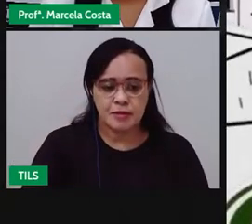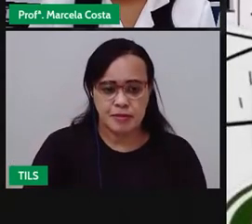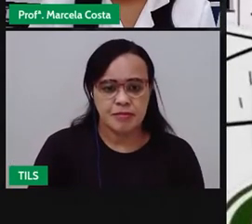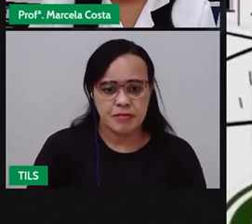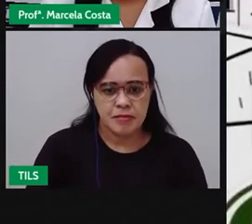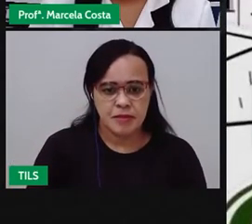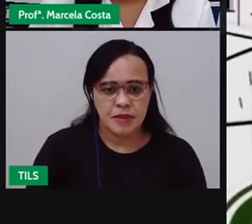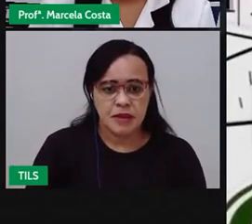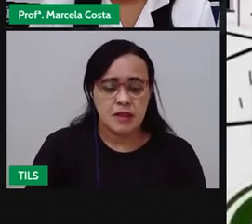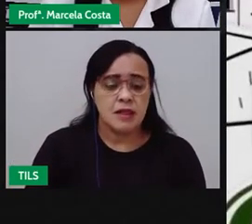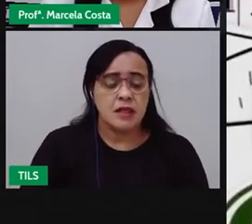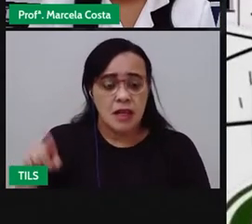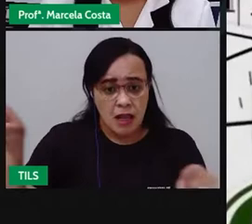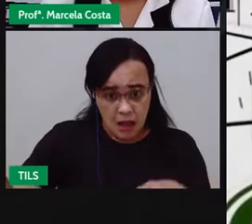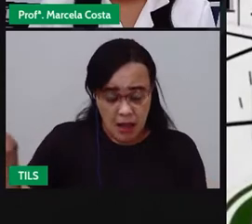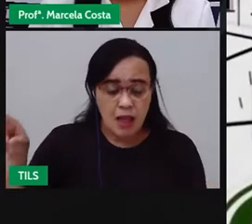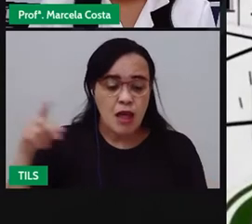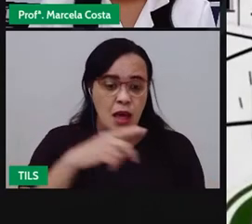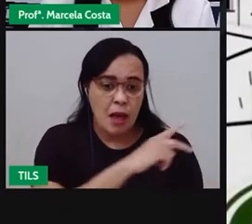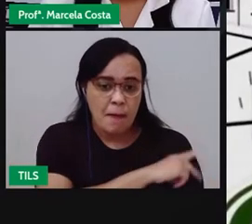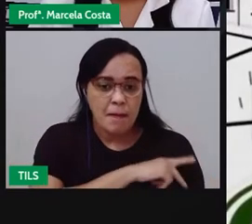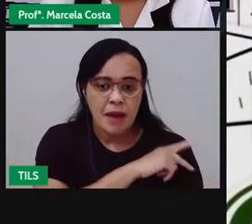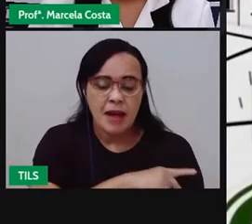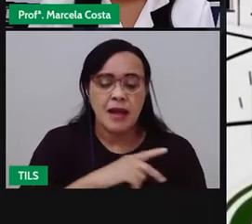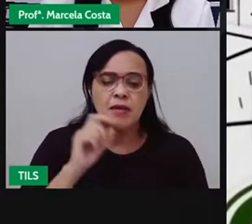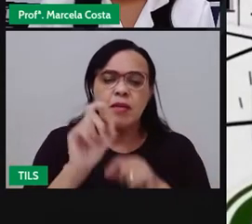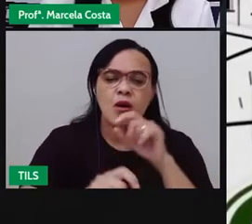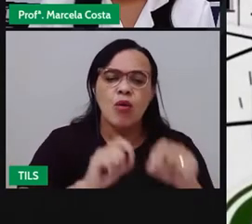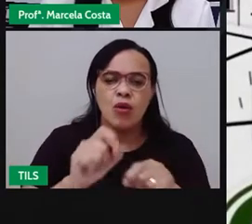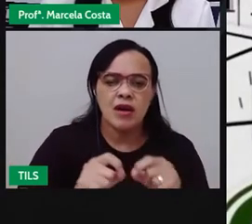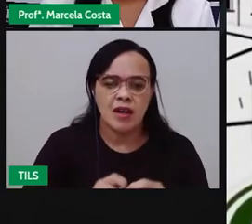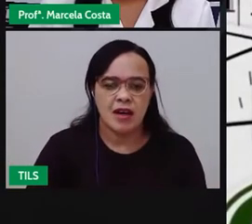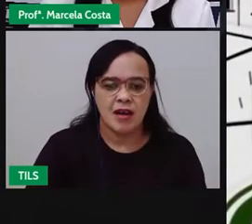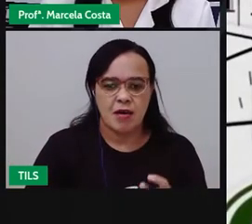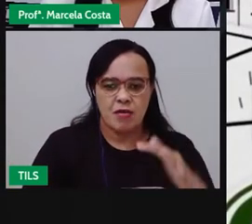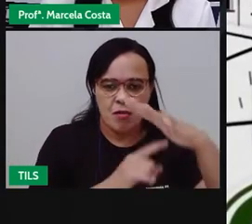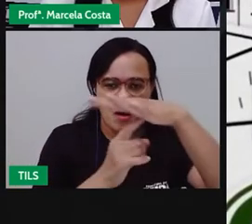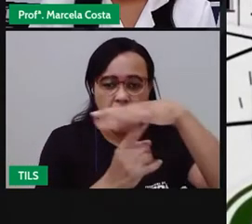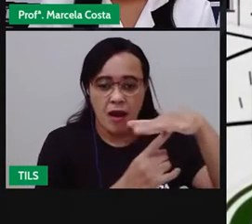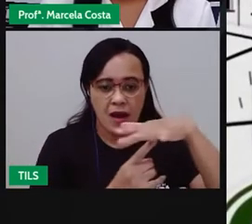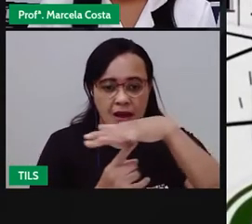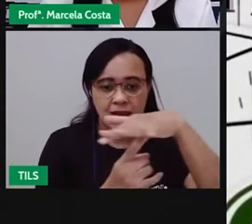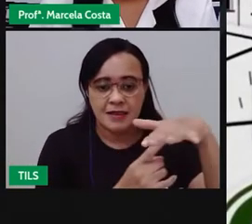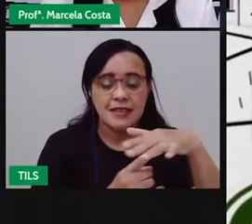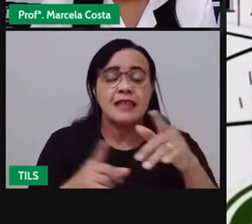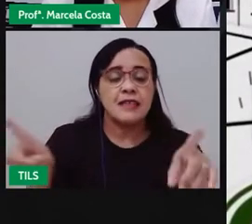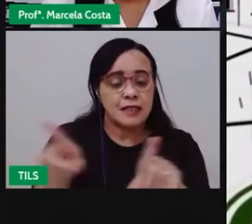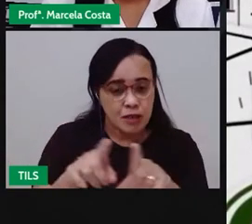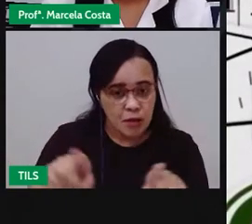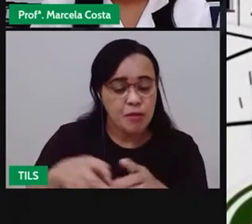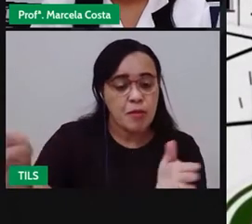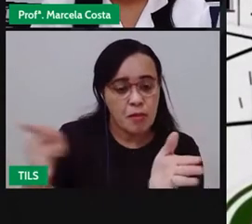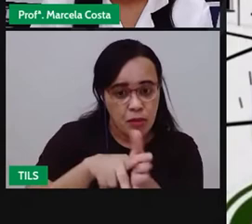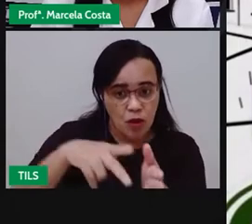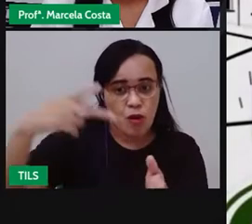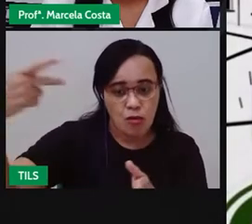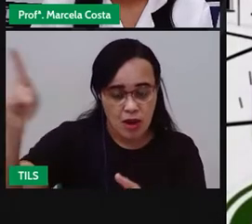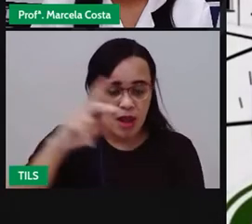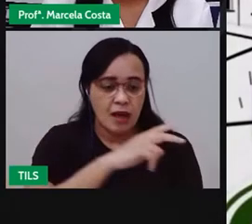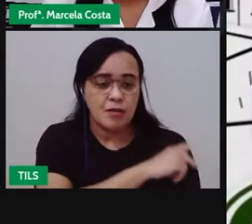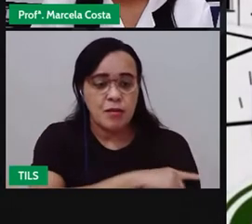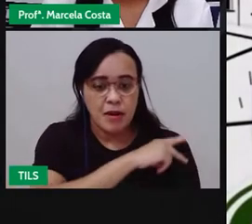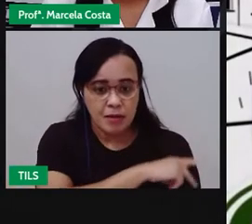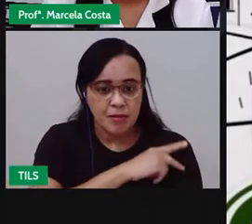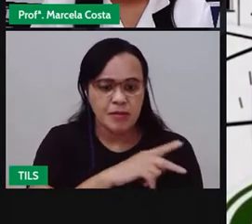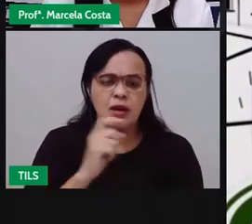Na Paraíba, o destaque é para a Feira de Campina Grande, patrimônio imaterial reconhecido como Feira das